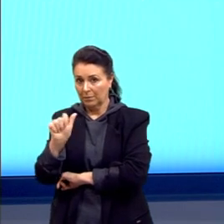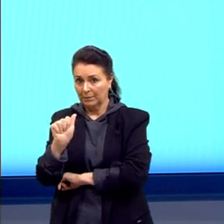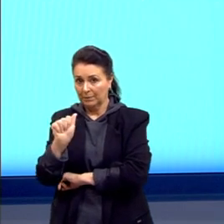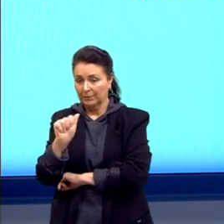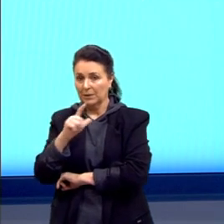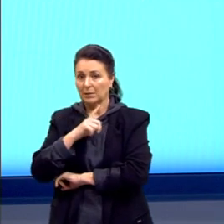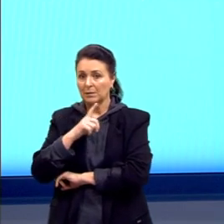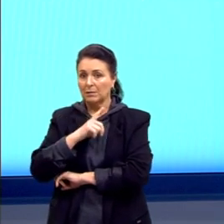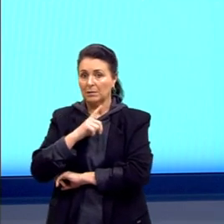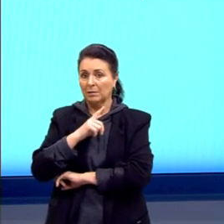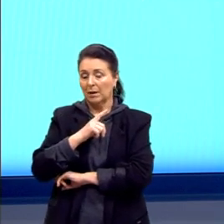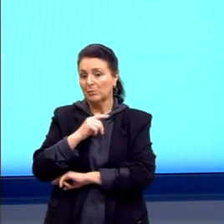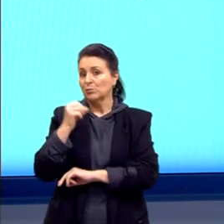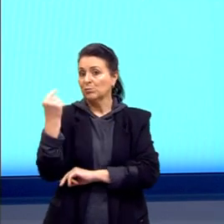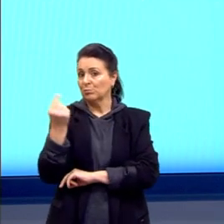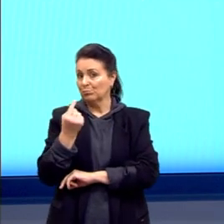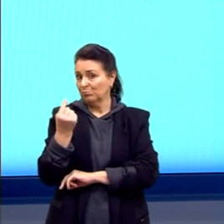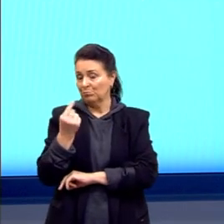tiver em heterozigose, não.